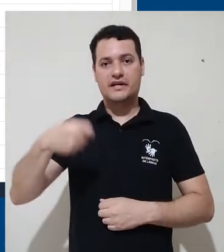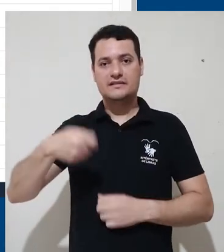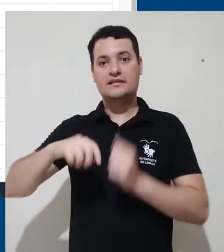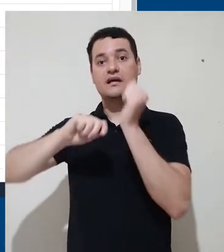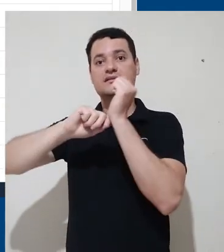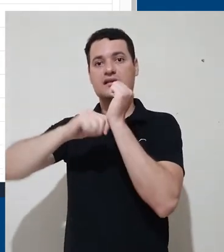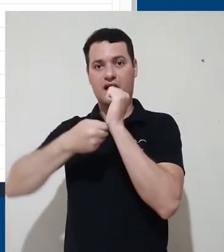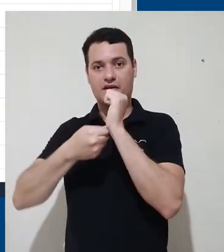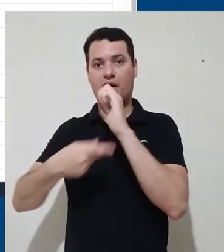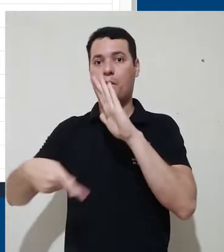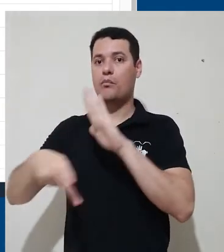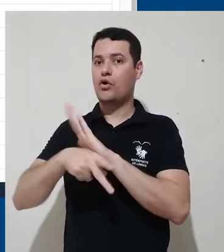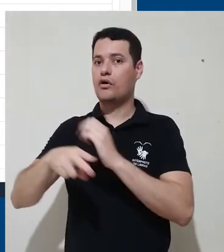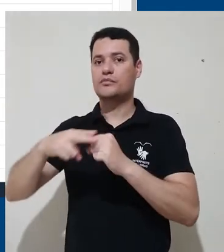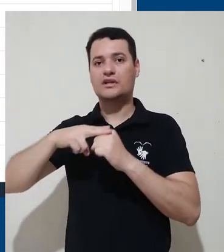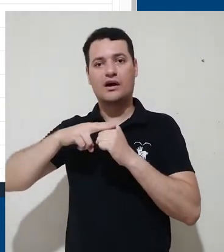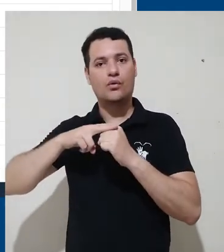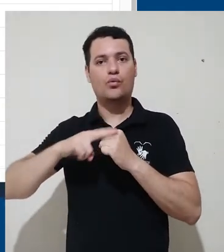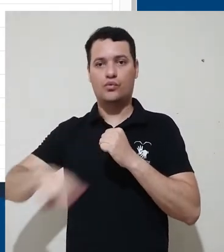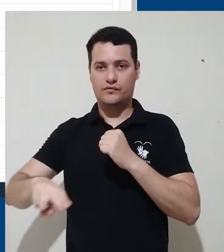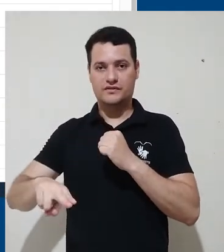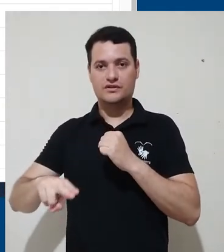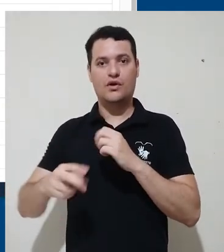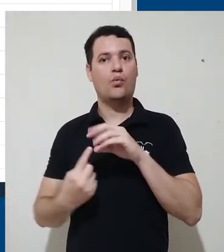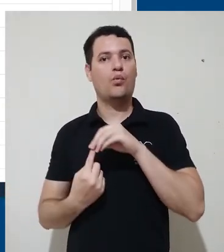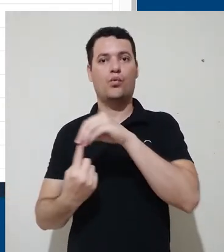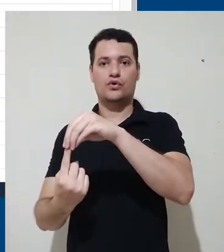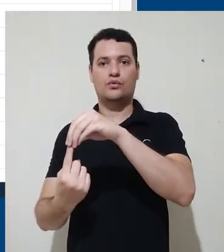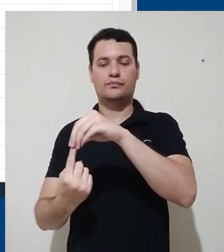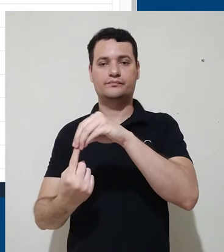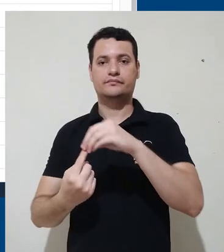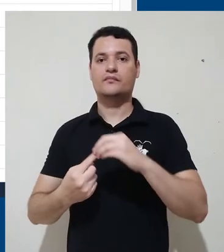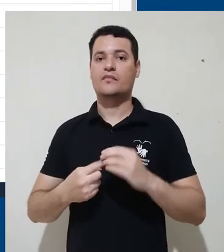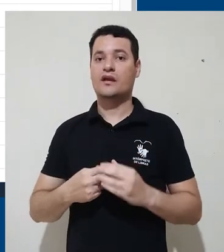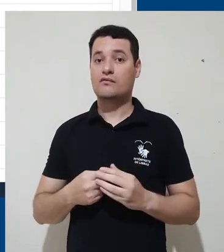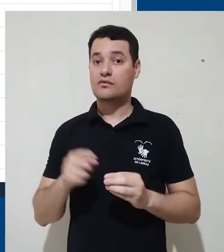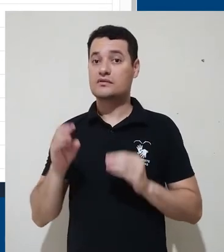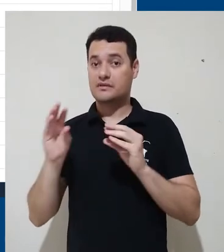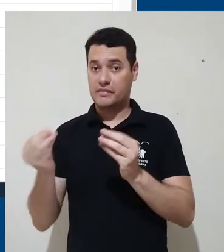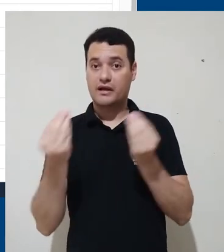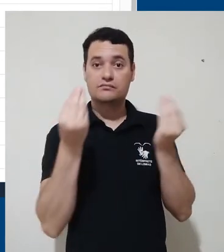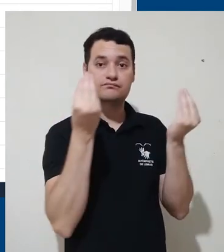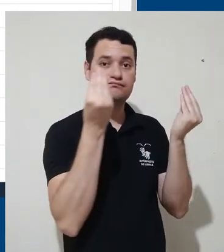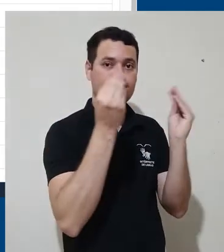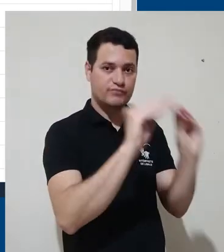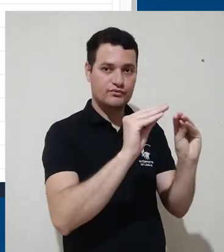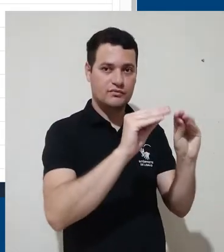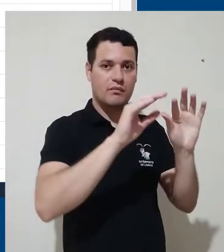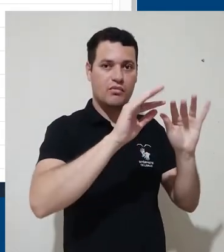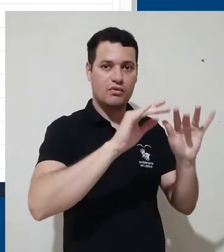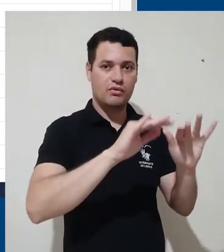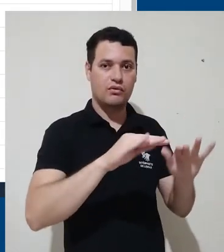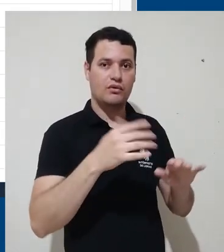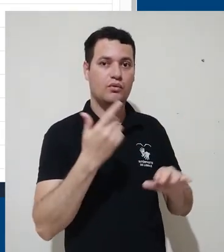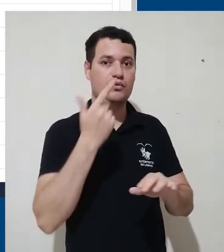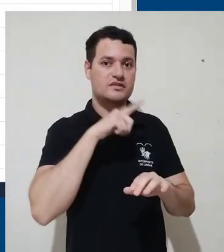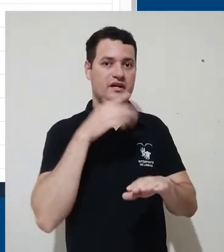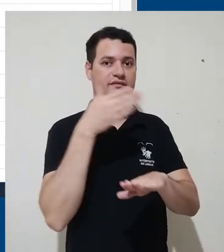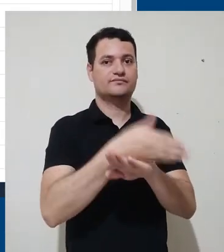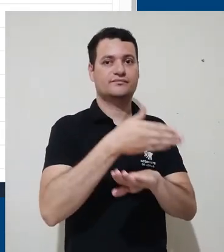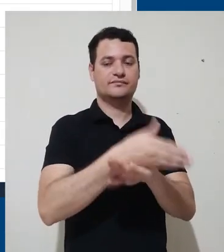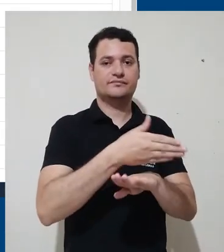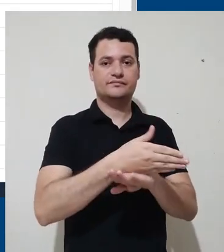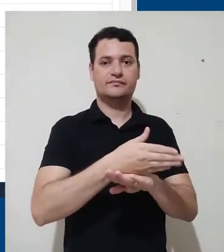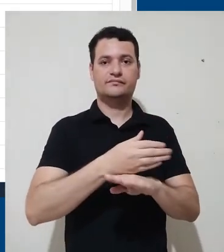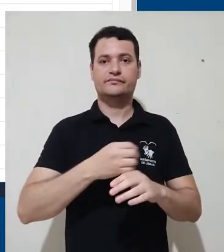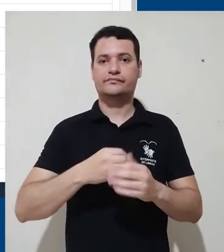plataforma é preciso ter o login único da UFIS. Com ele em mãos, aí sim